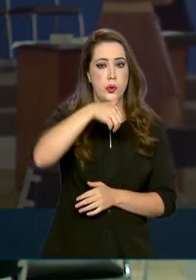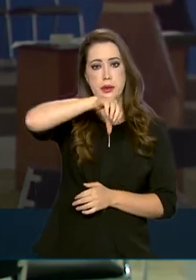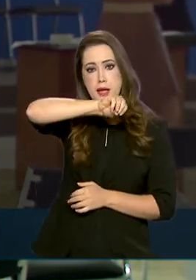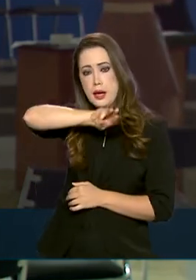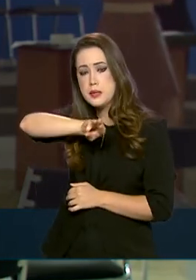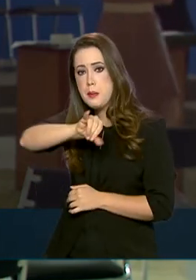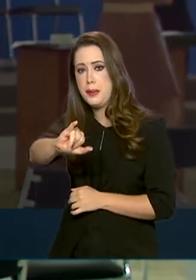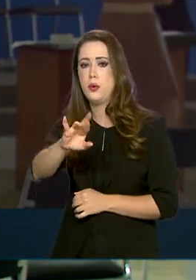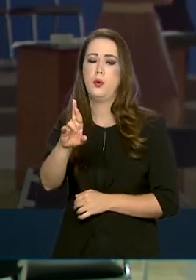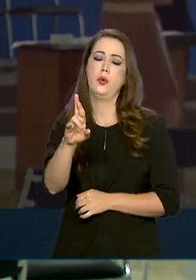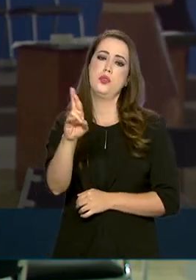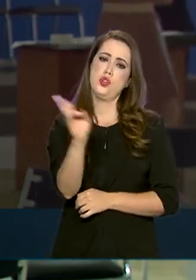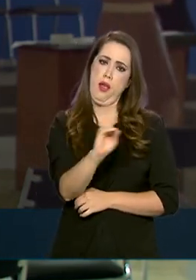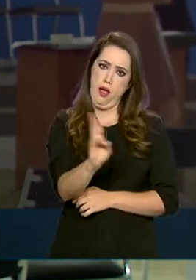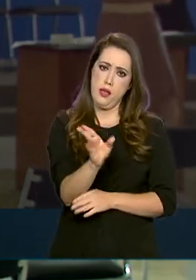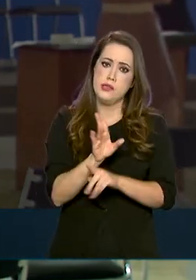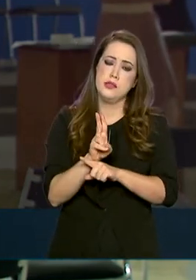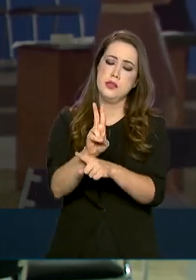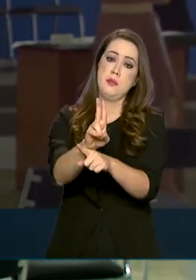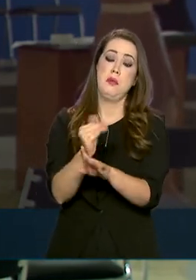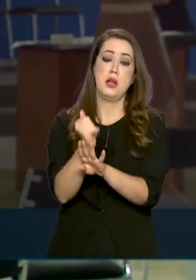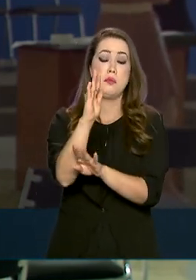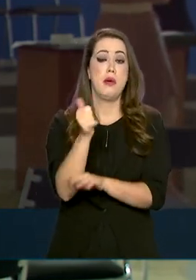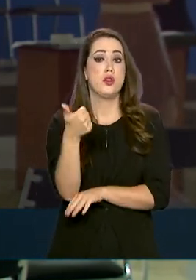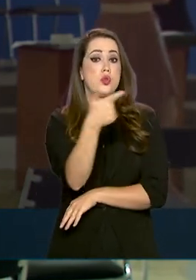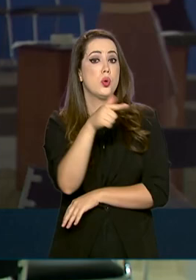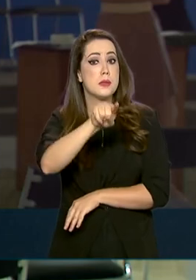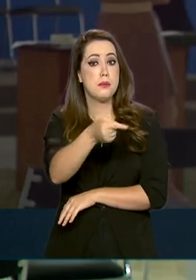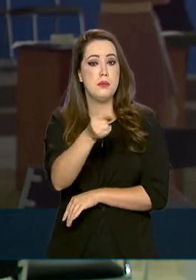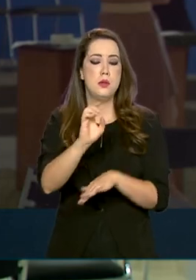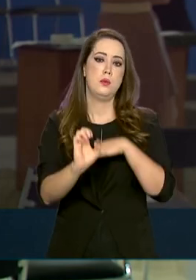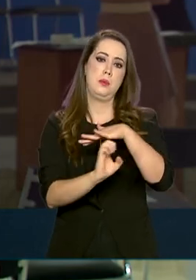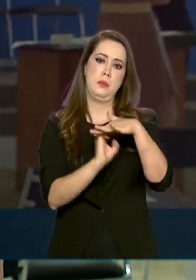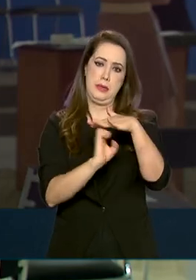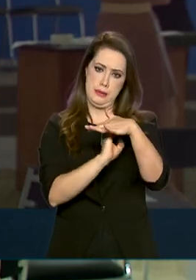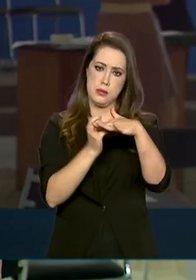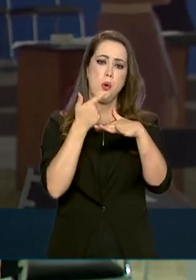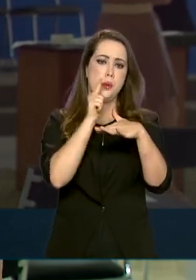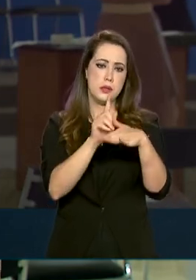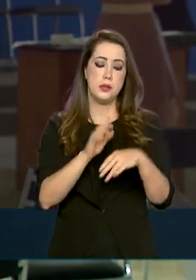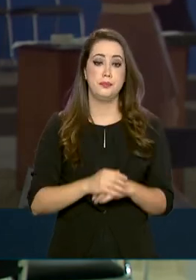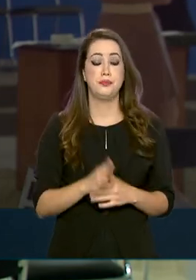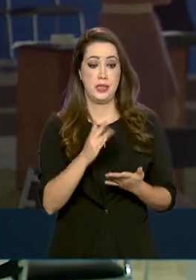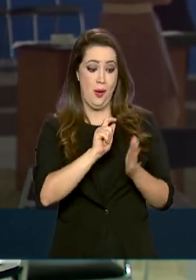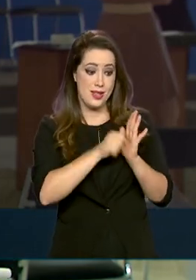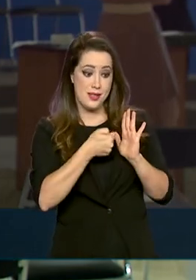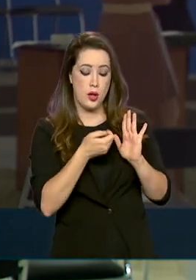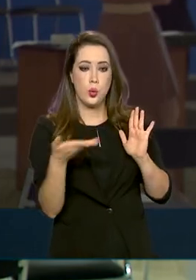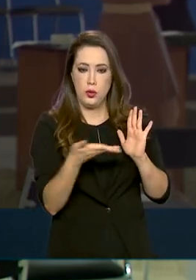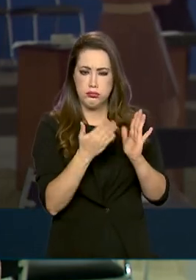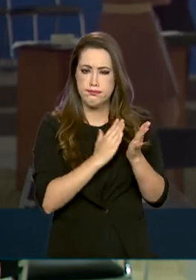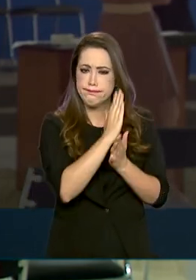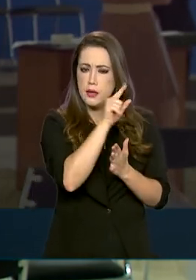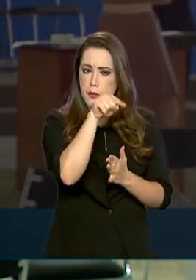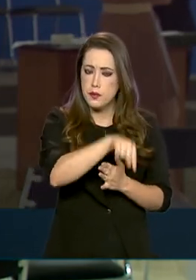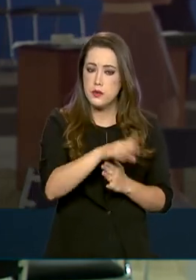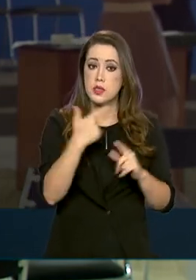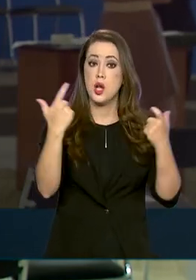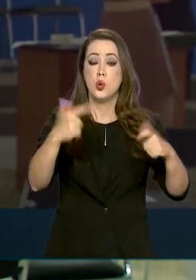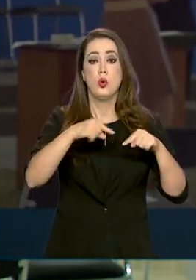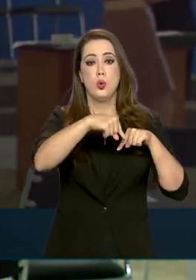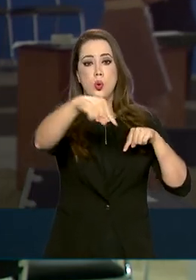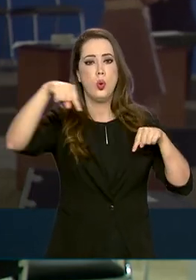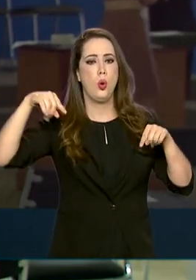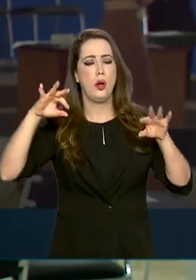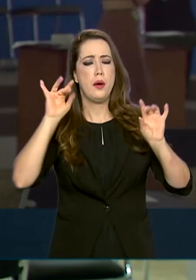empréstimos para mais de 12 mil empresas. A cerimônia de sanção, como eu disse, acontece aqui no Salão Nobre do Palácio do Planalto logo